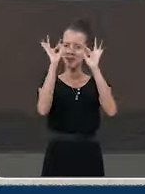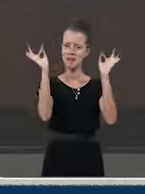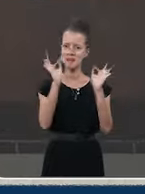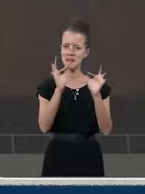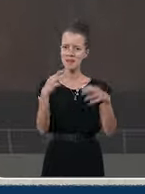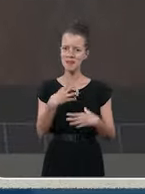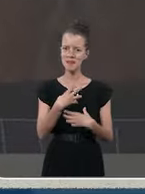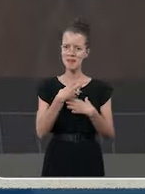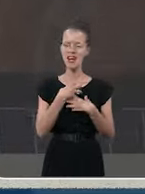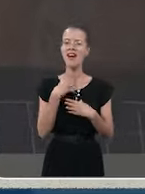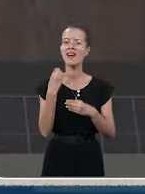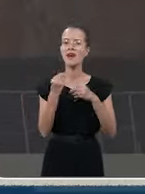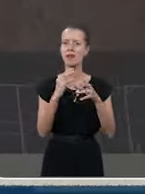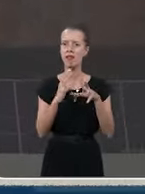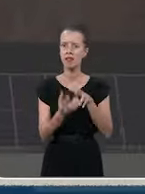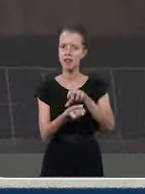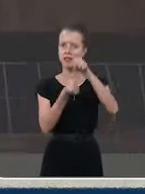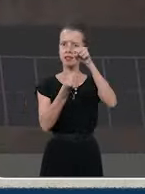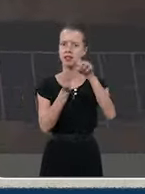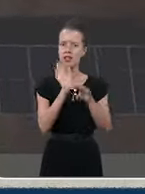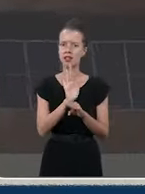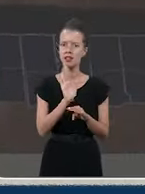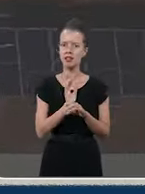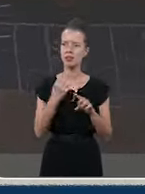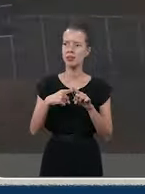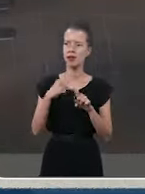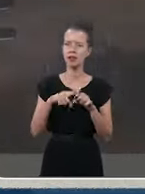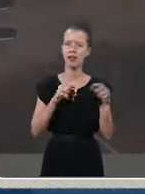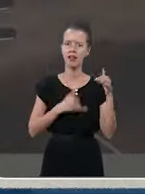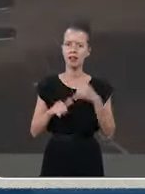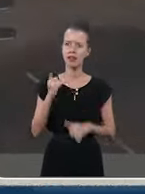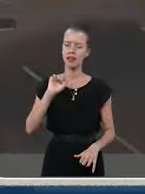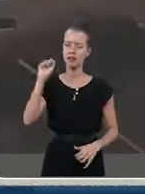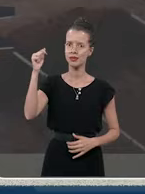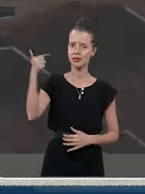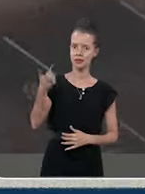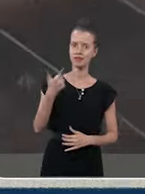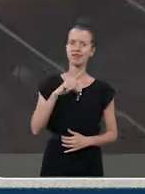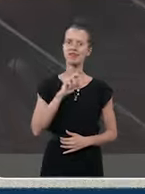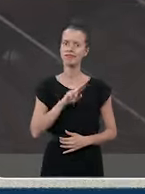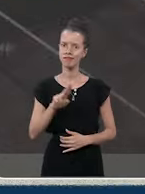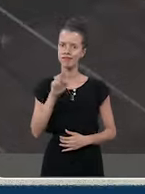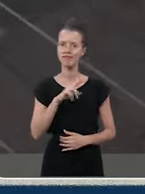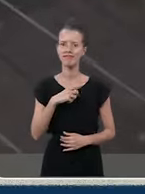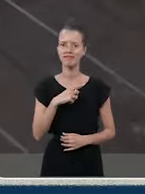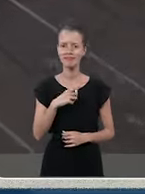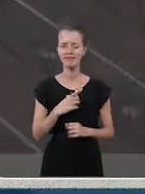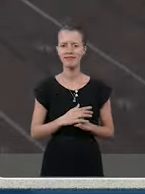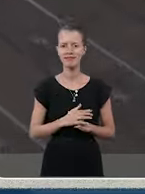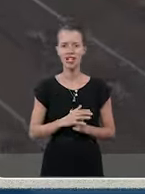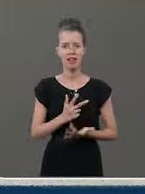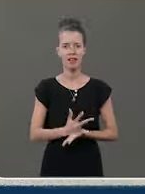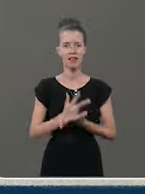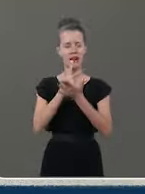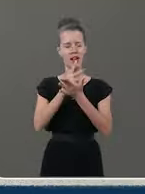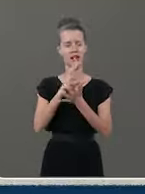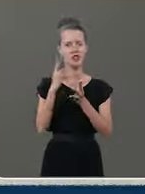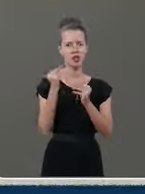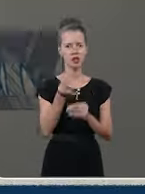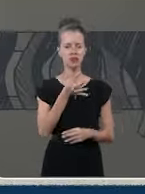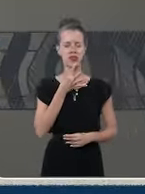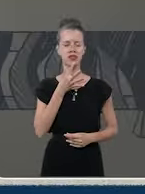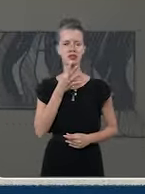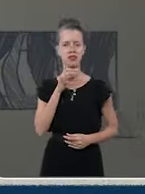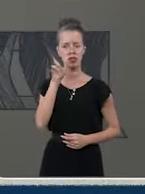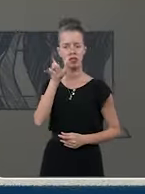E nossa felicidade, contribuímos com a sustentabilidade usando energia solar. O prêmio